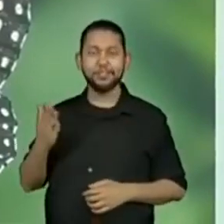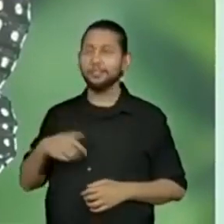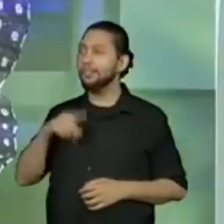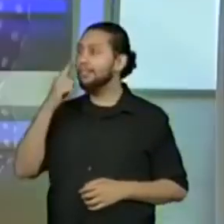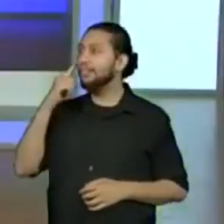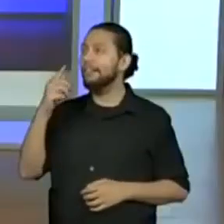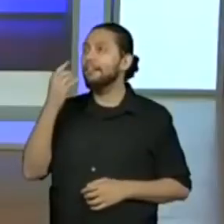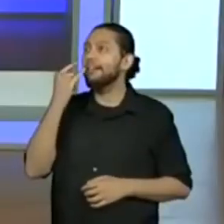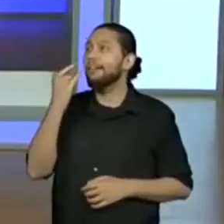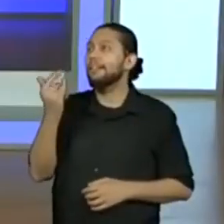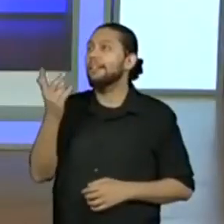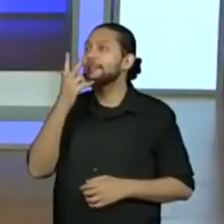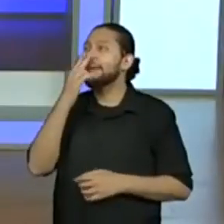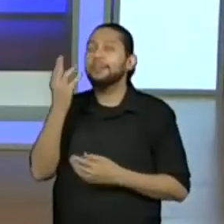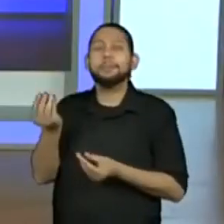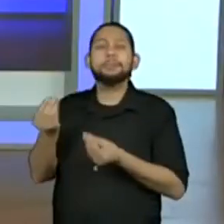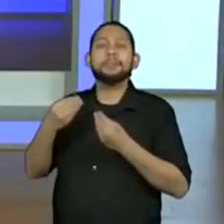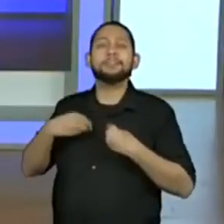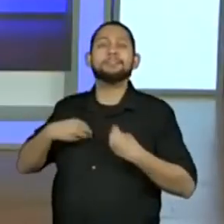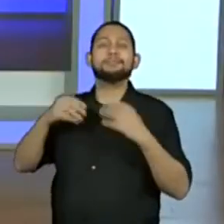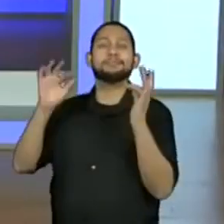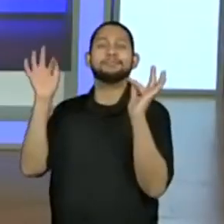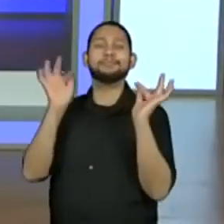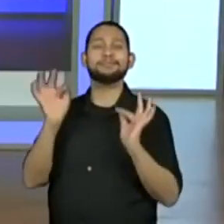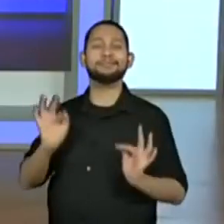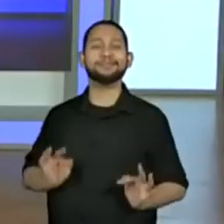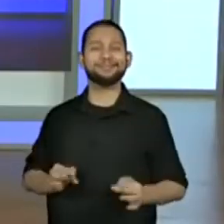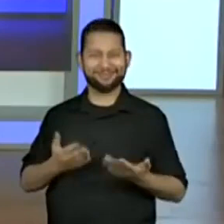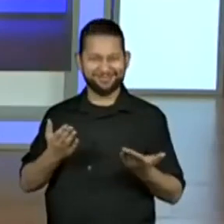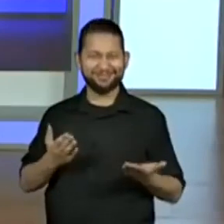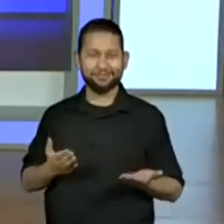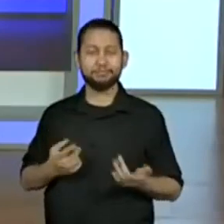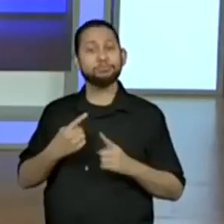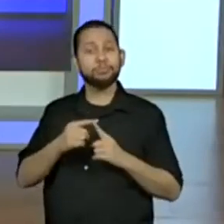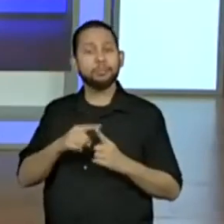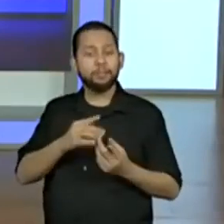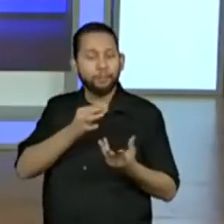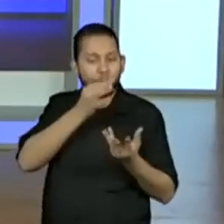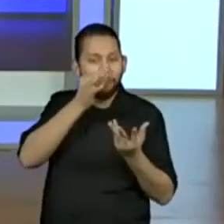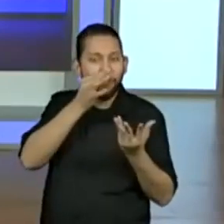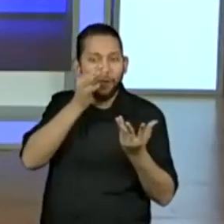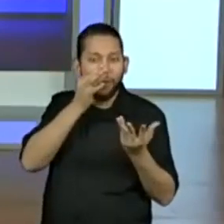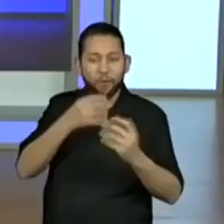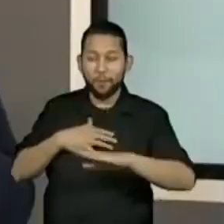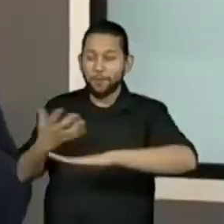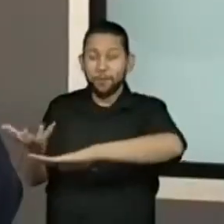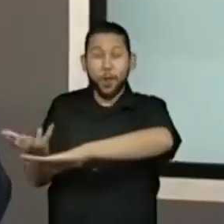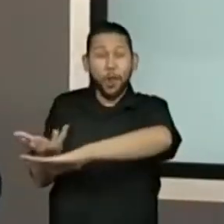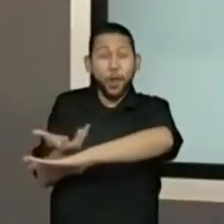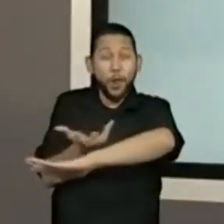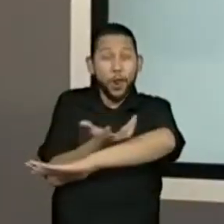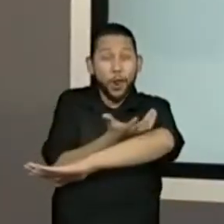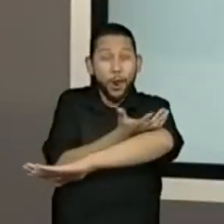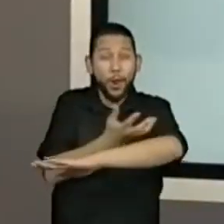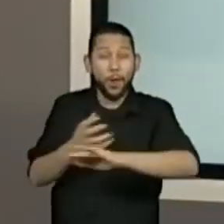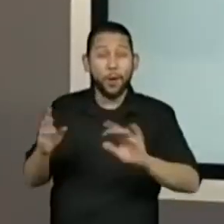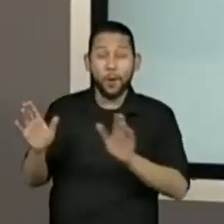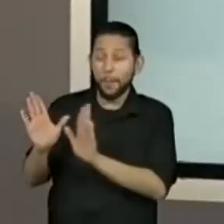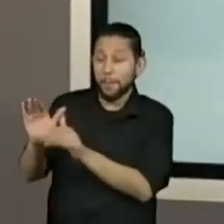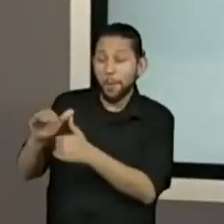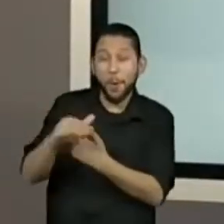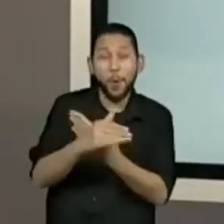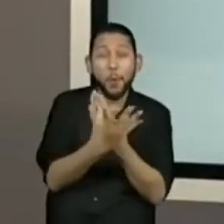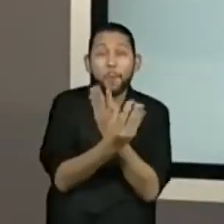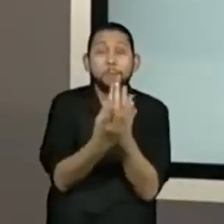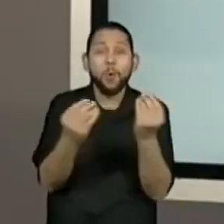olhar ele já traz uma certa felicidade para o nosso dia, né? Ainda mais com flores, jardins. Então, quando a gente pensa nesse